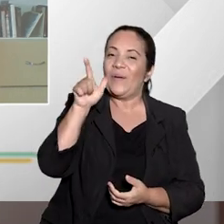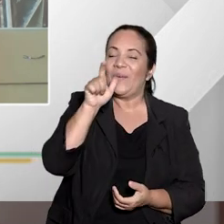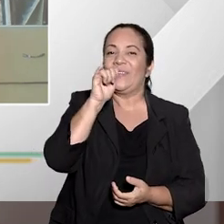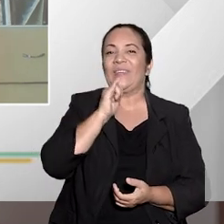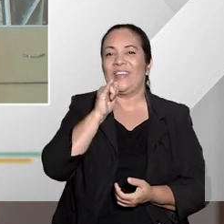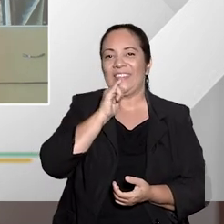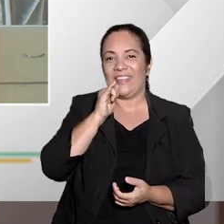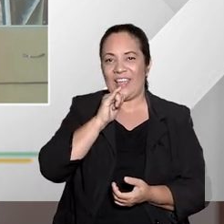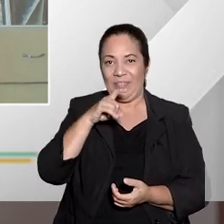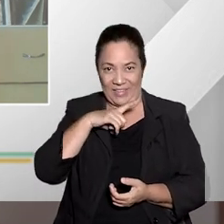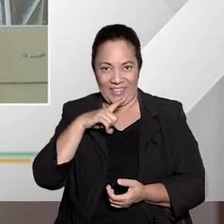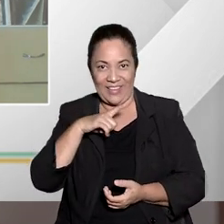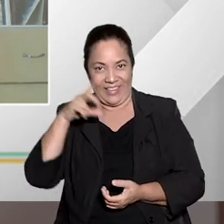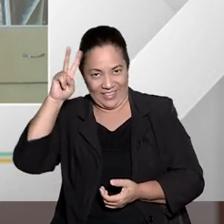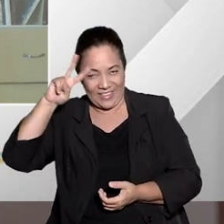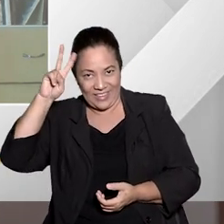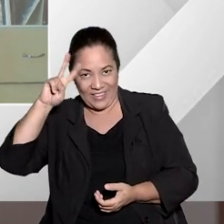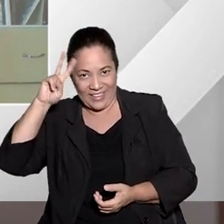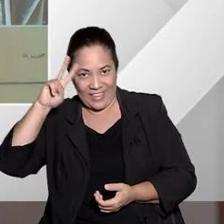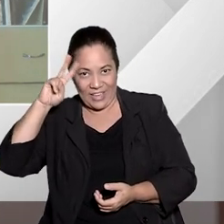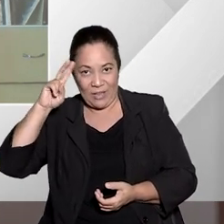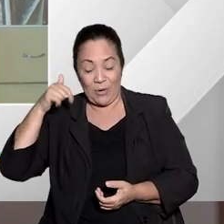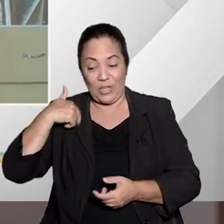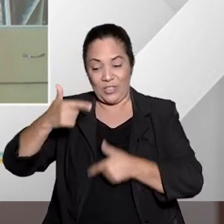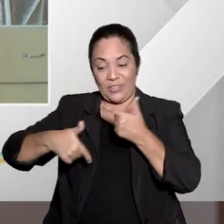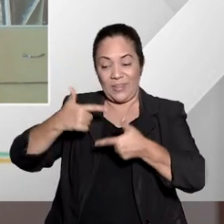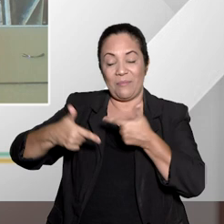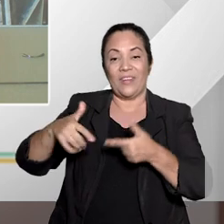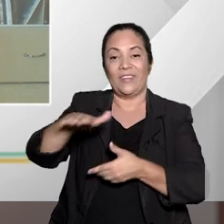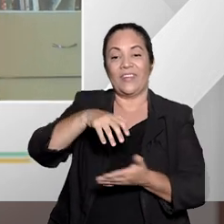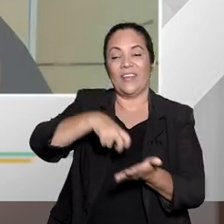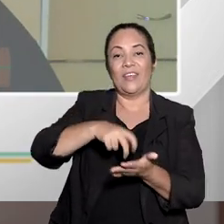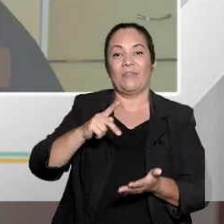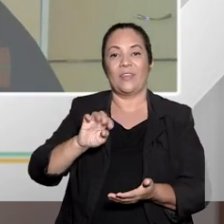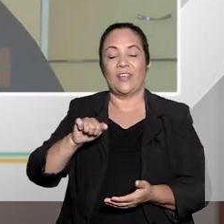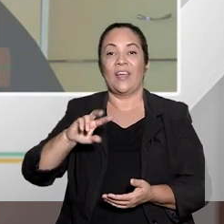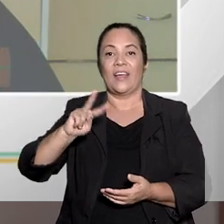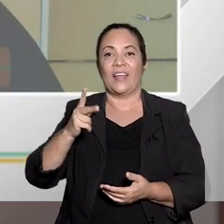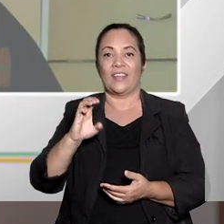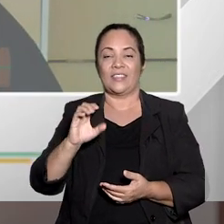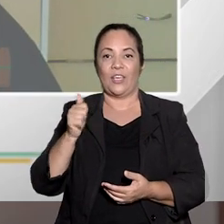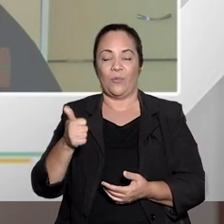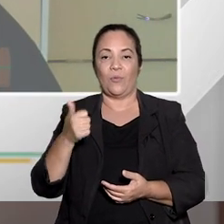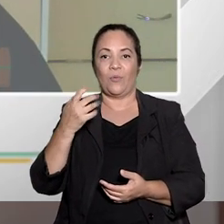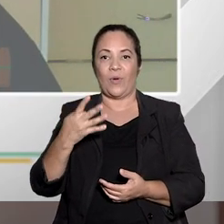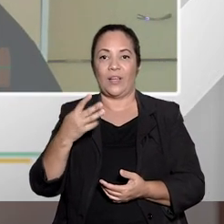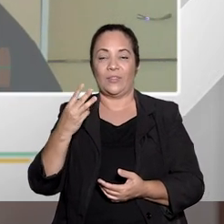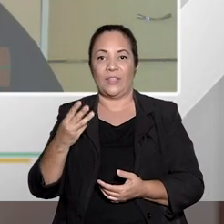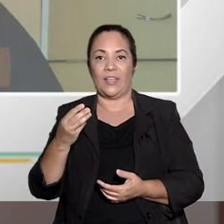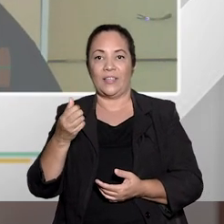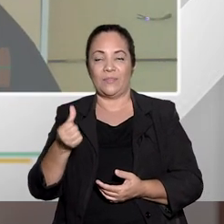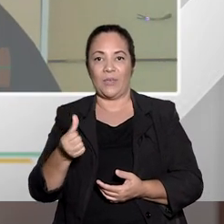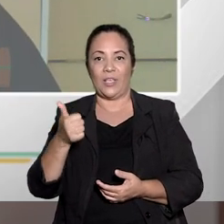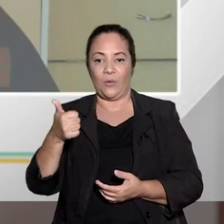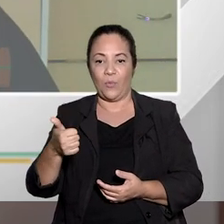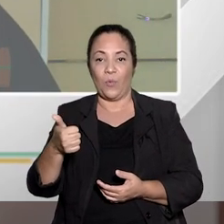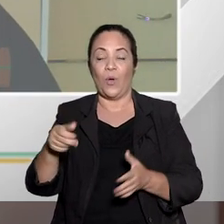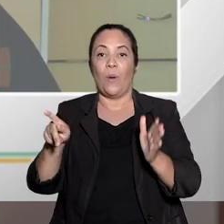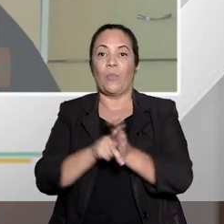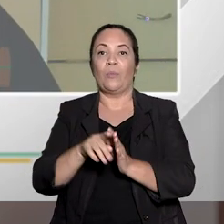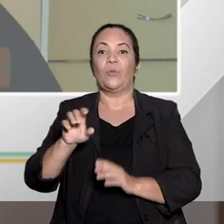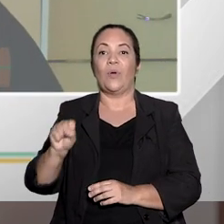caso muito paradigmático para a gente que lida com o processo penal foi o HC 143641 do